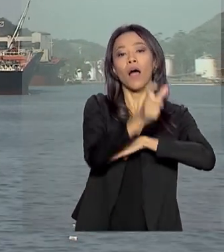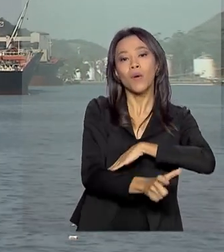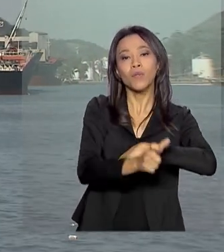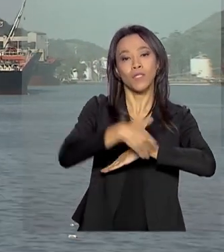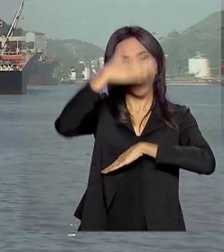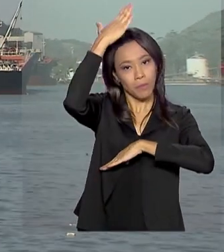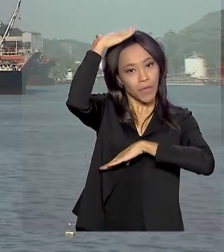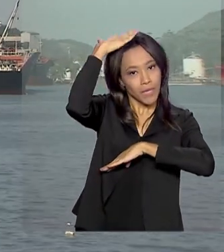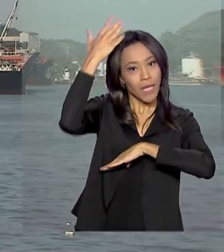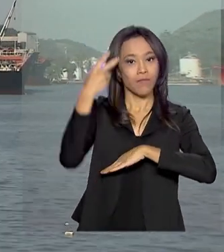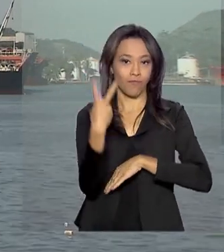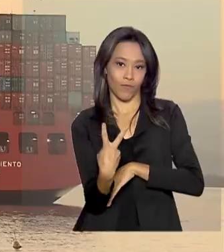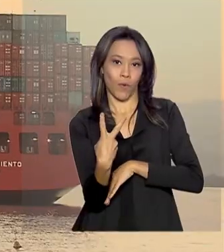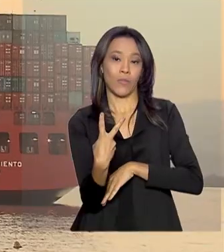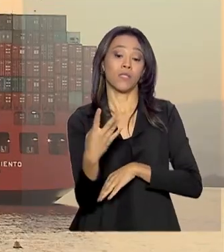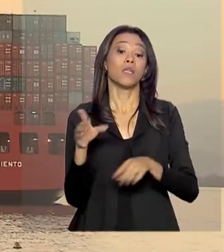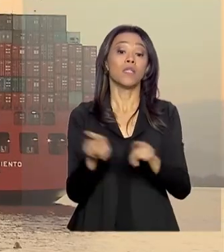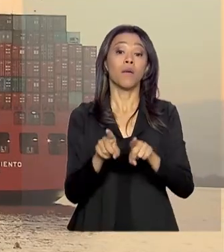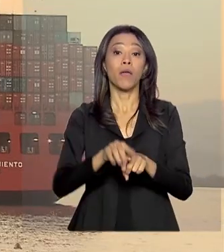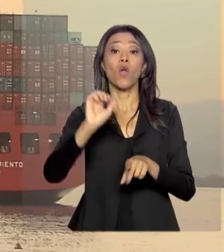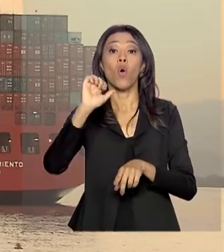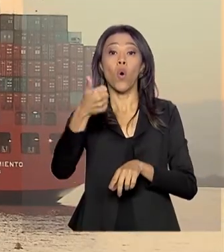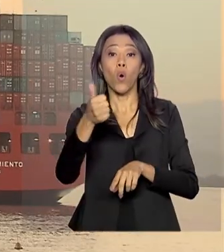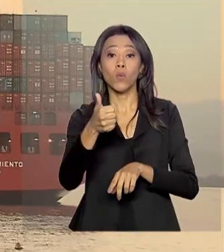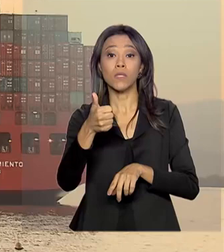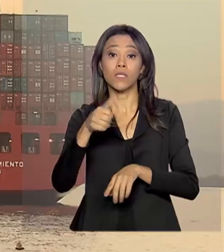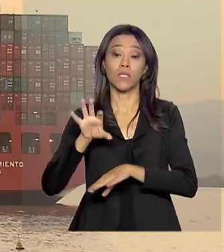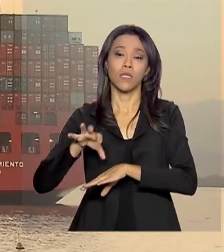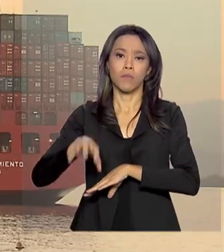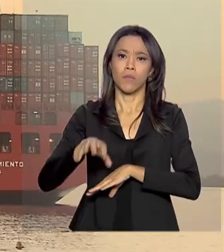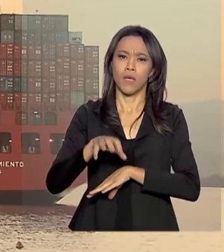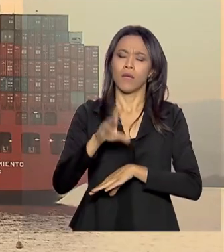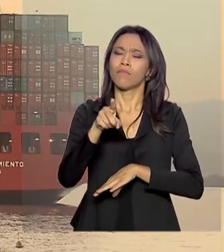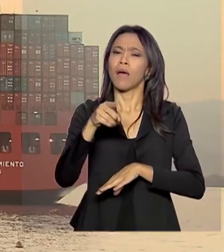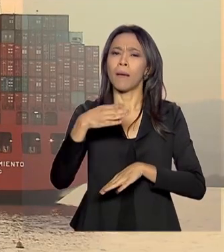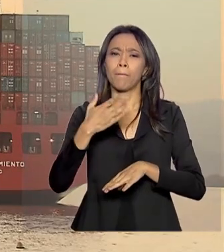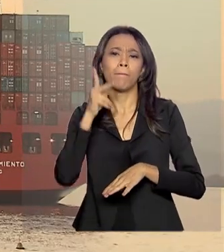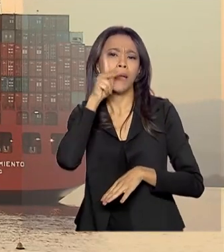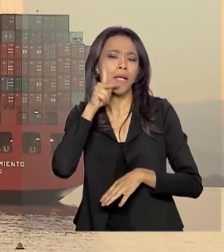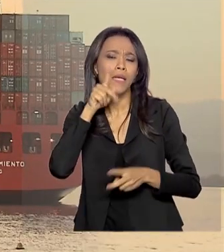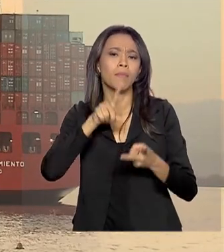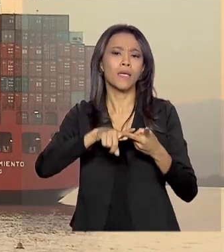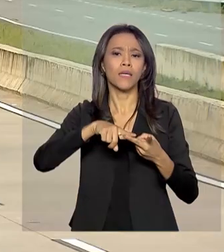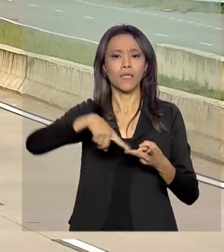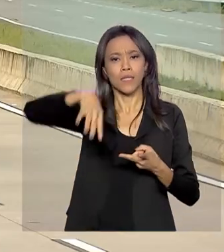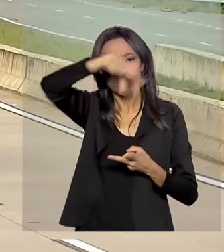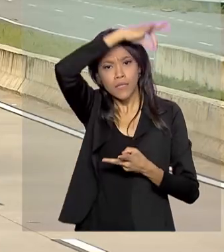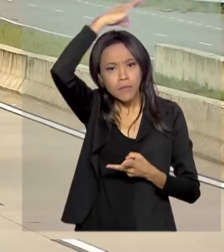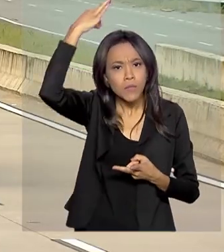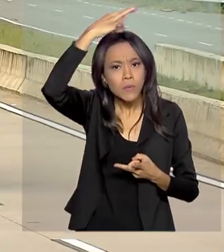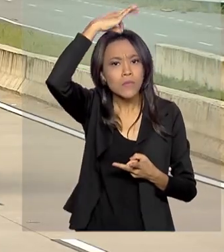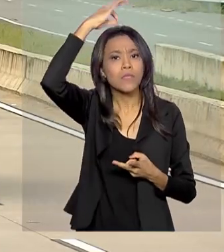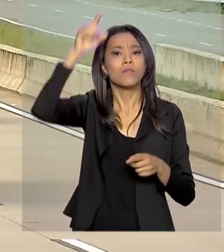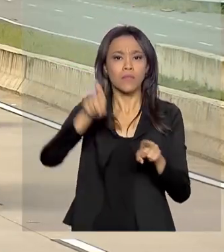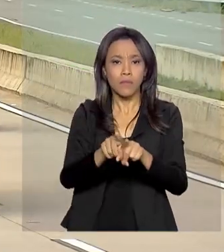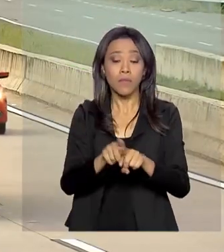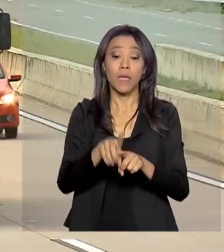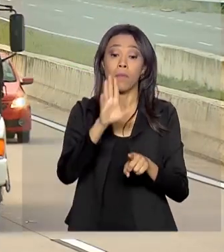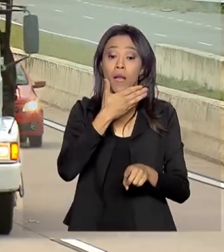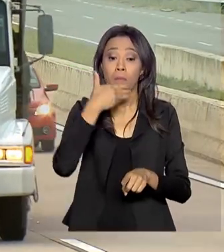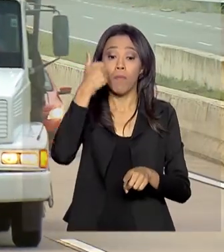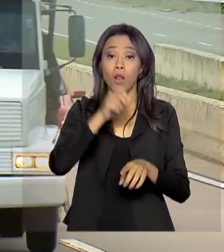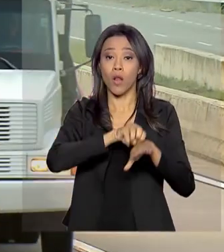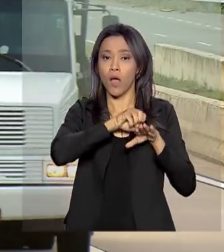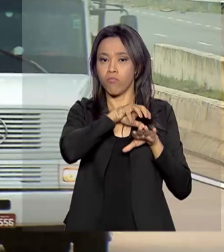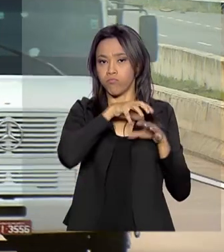no Paraná. Além de 11 terminais portuários no Pará, Paraíba e Espírito Santo. Para melhorar o escoamento da